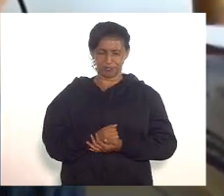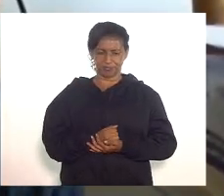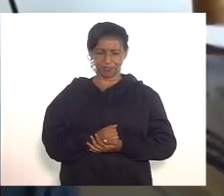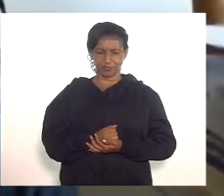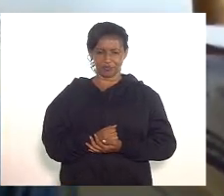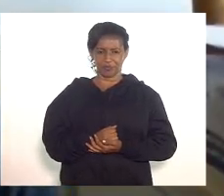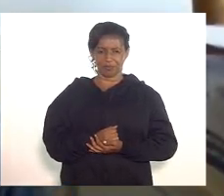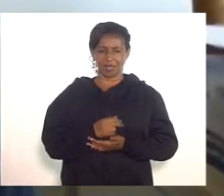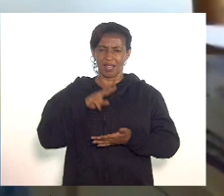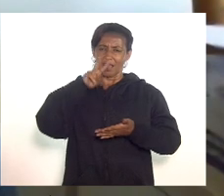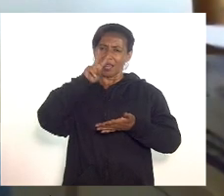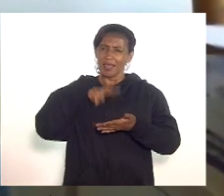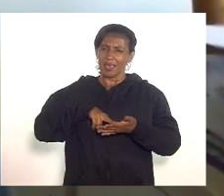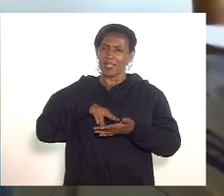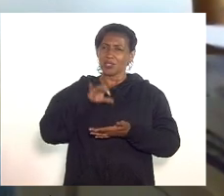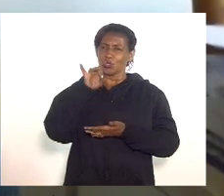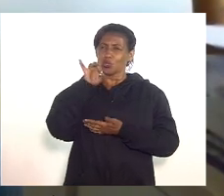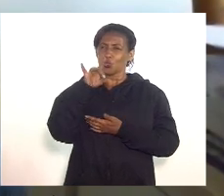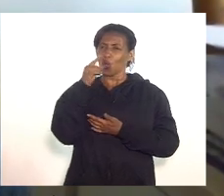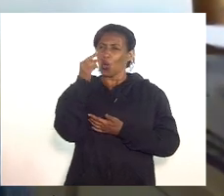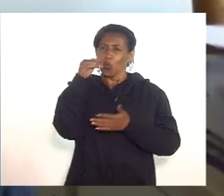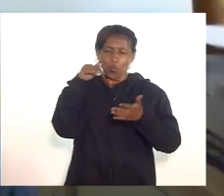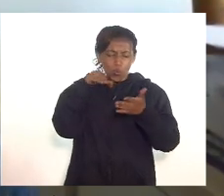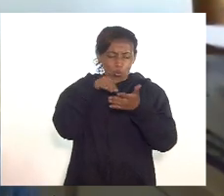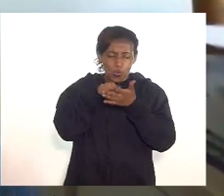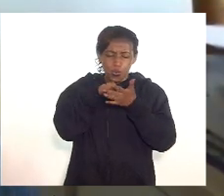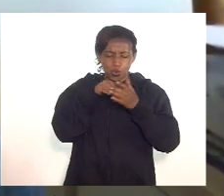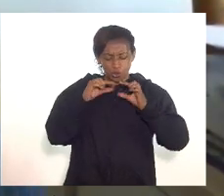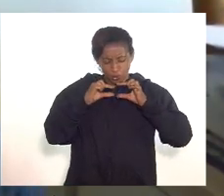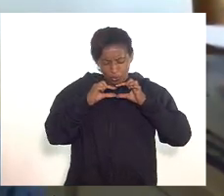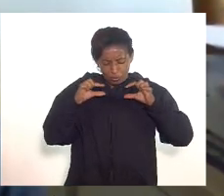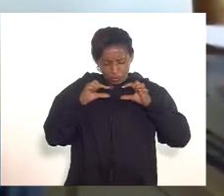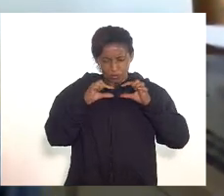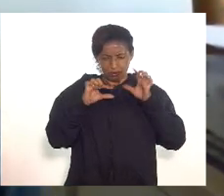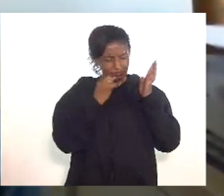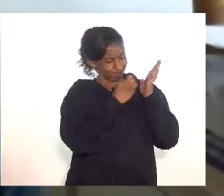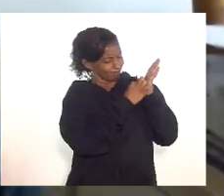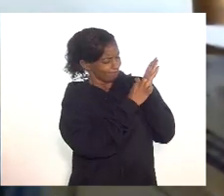ler somente o último parágrafo